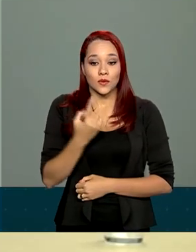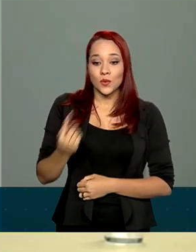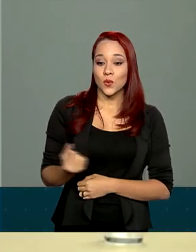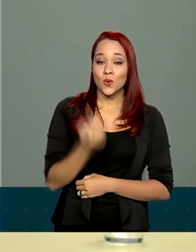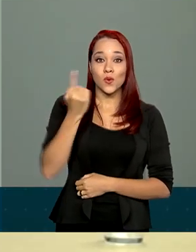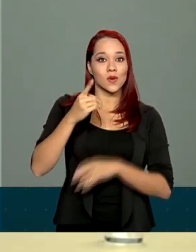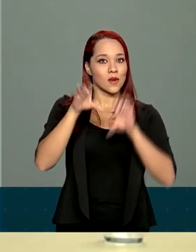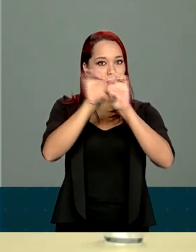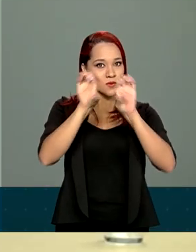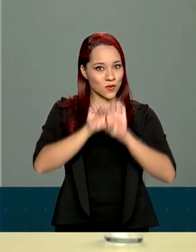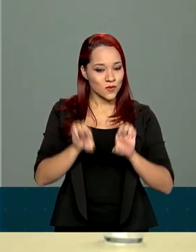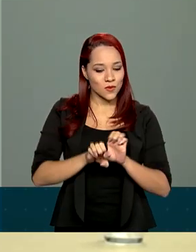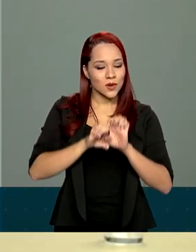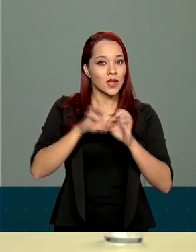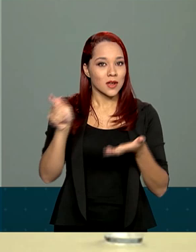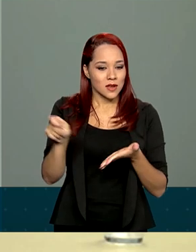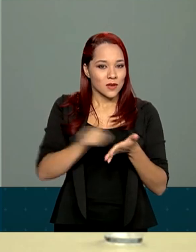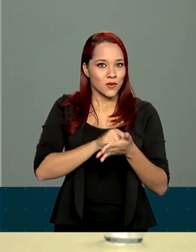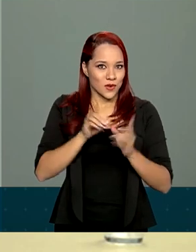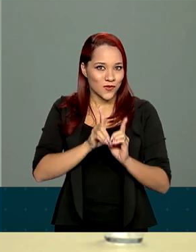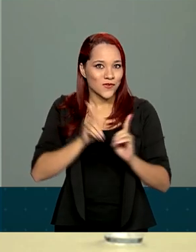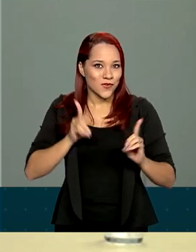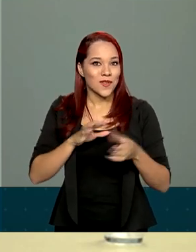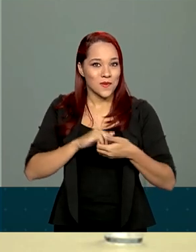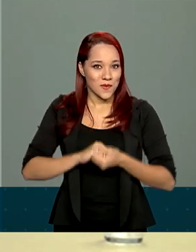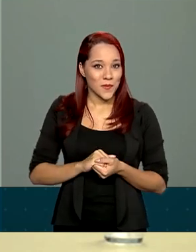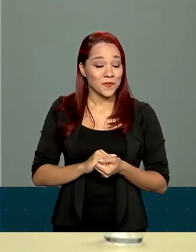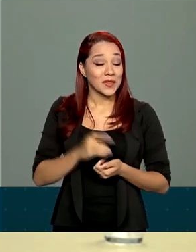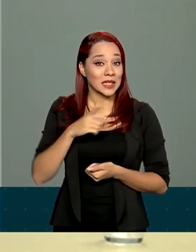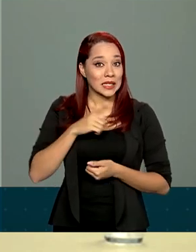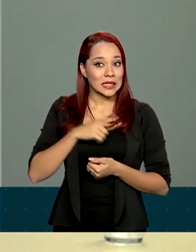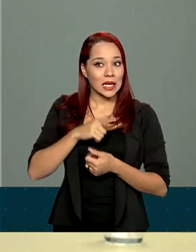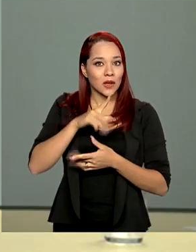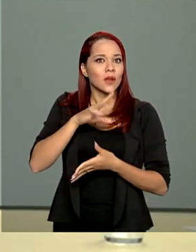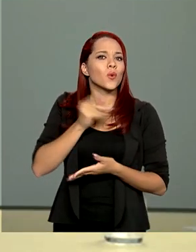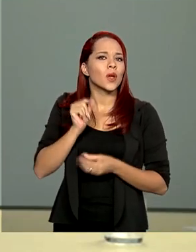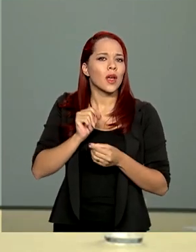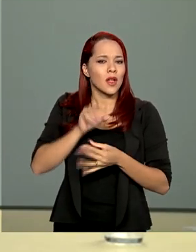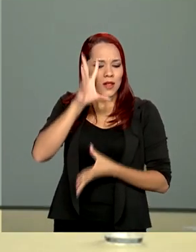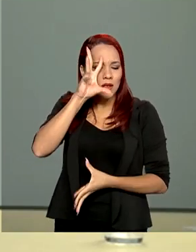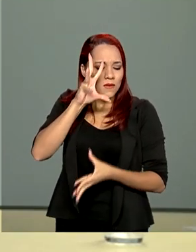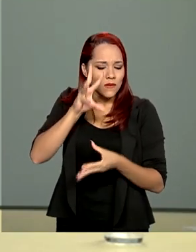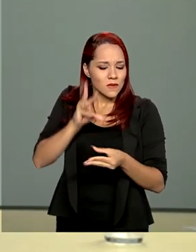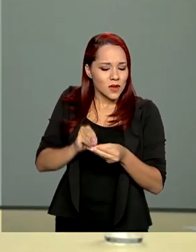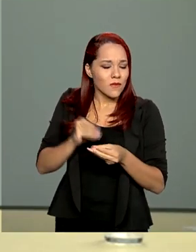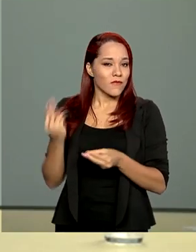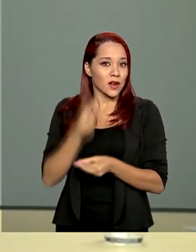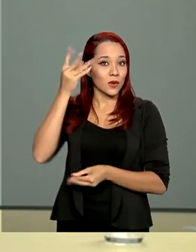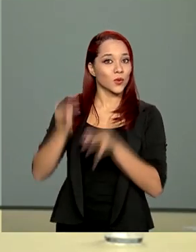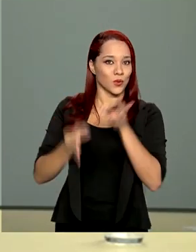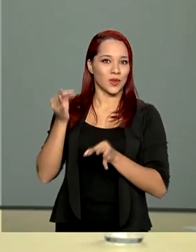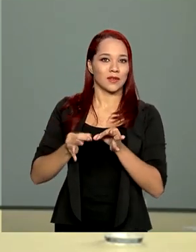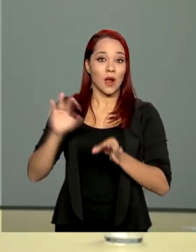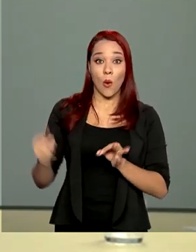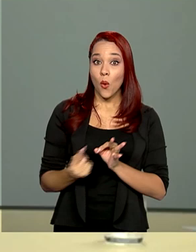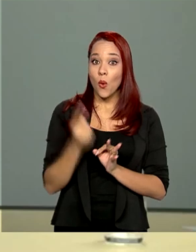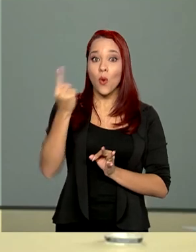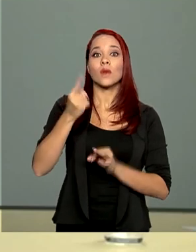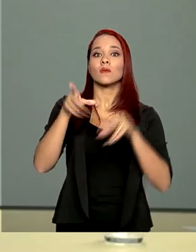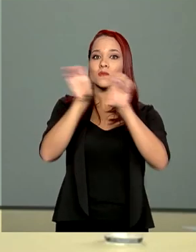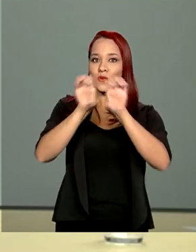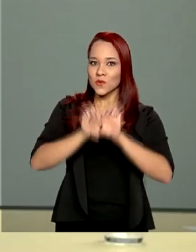infraestrutura de assinaturas digitais que tem presunção de validade jurídica. Nós somos a única